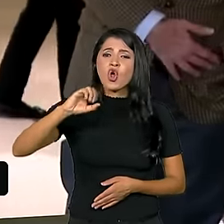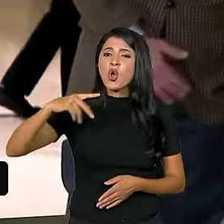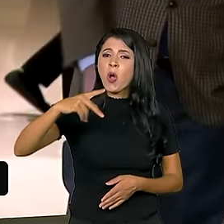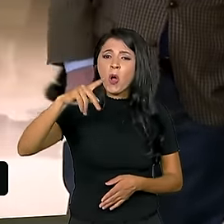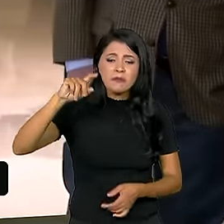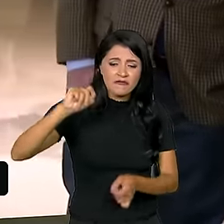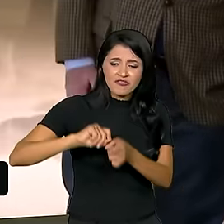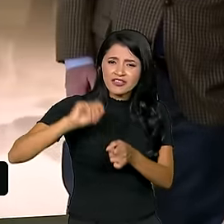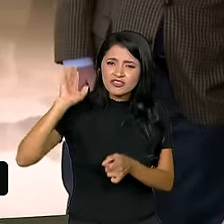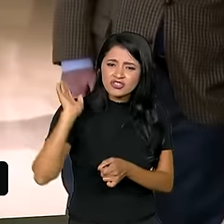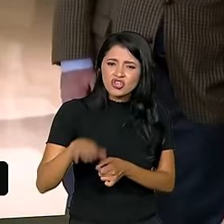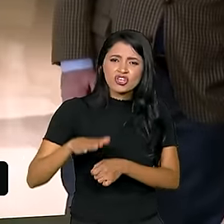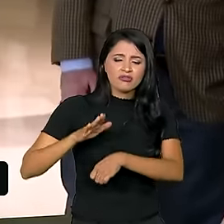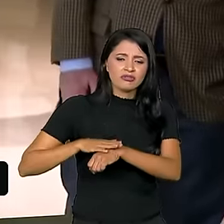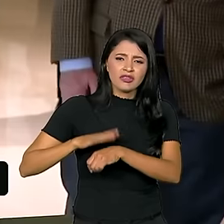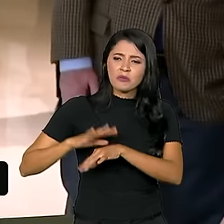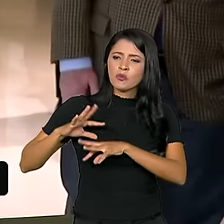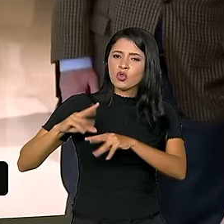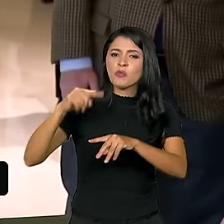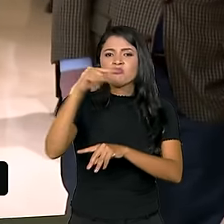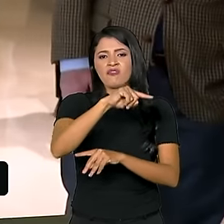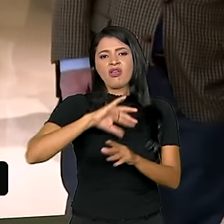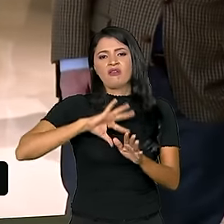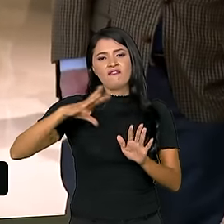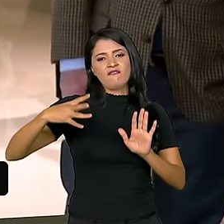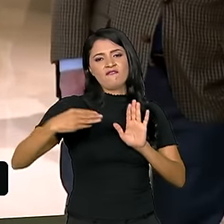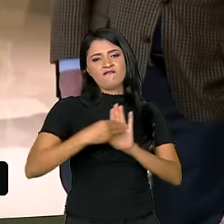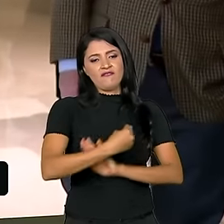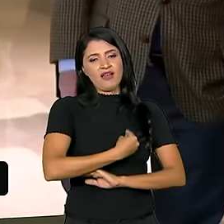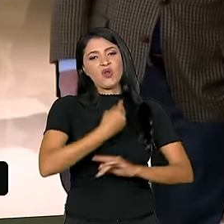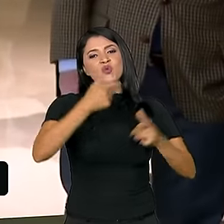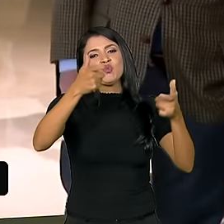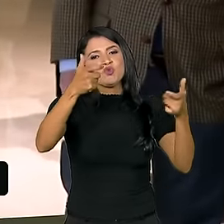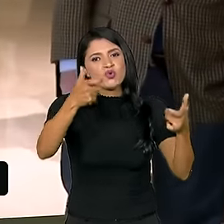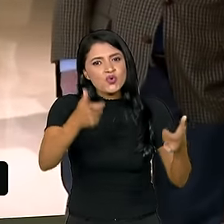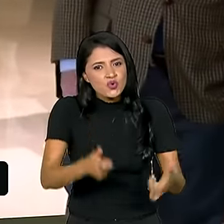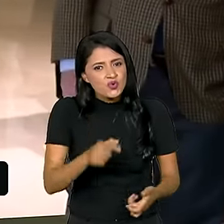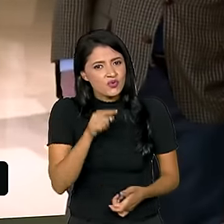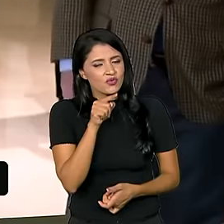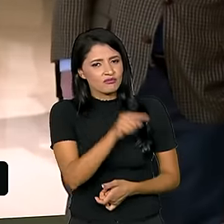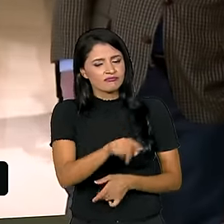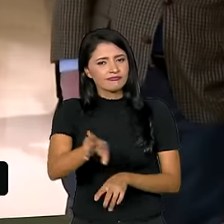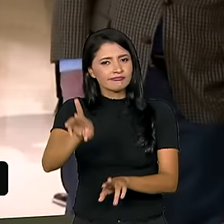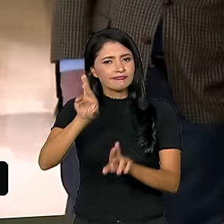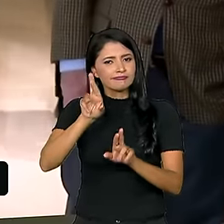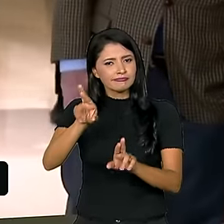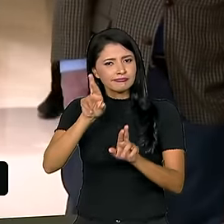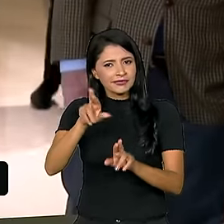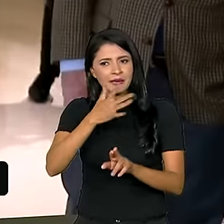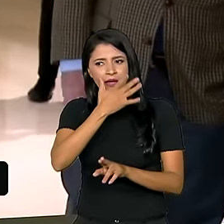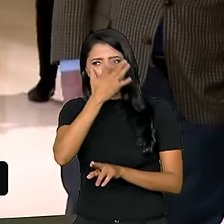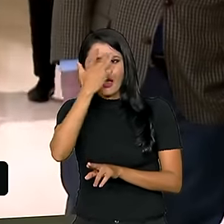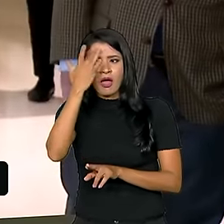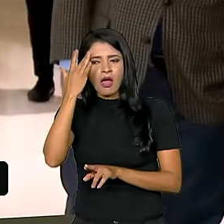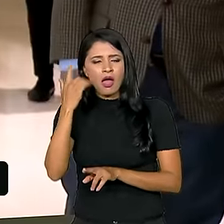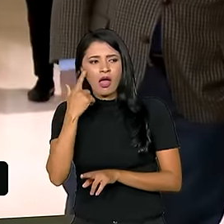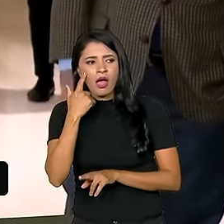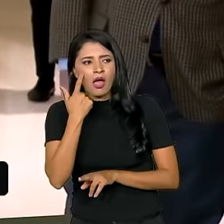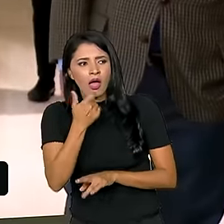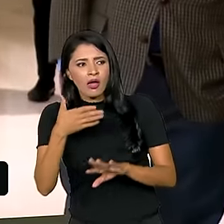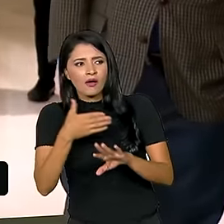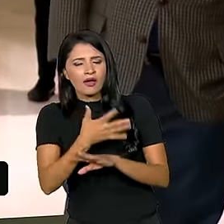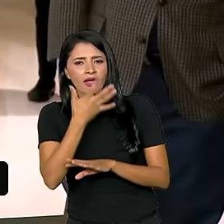sabe, em todos os tempos, porque vai ser na Amazônia. Eu sinto a expectativa de muita gente querer ir para a Amazônia, querer